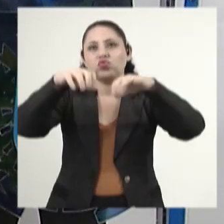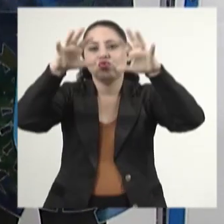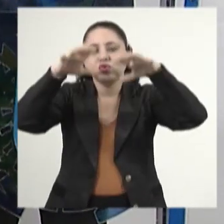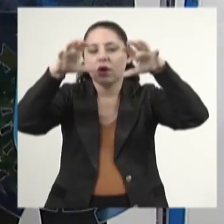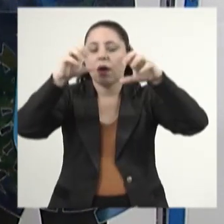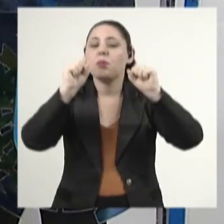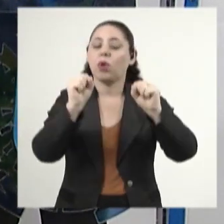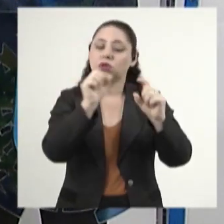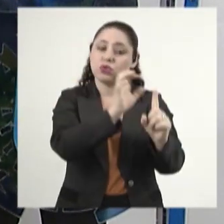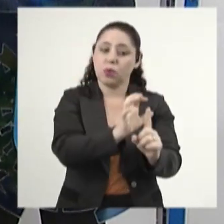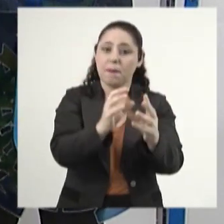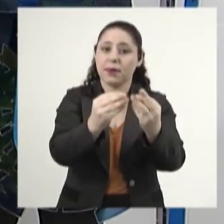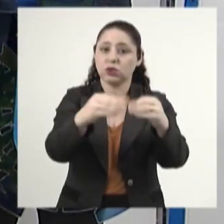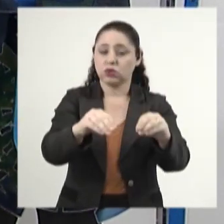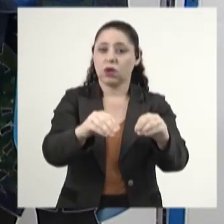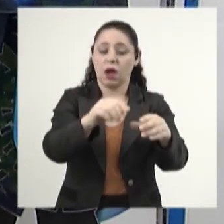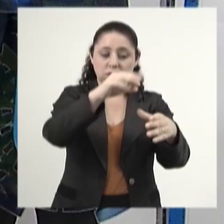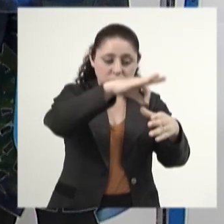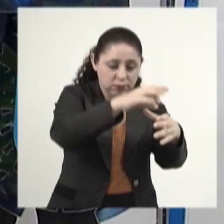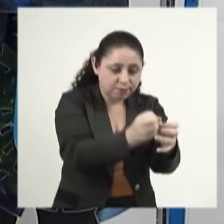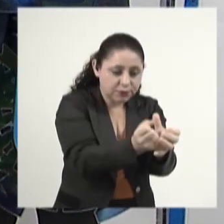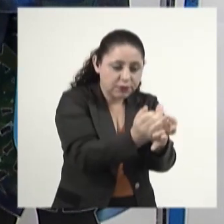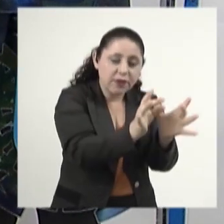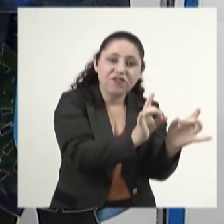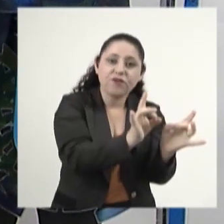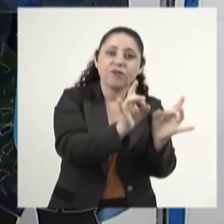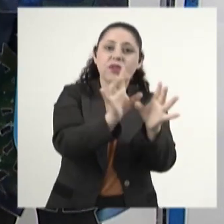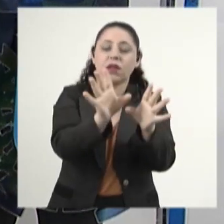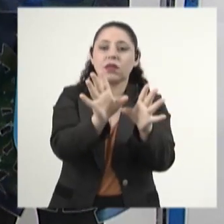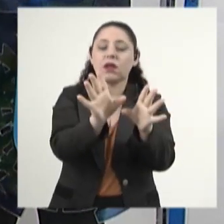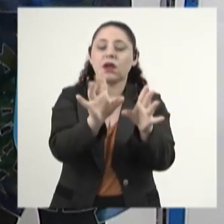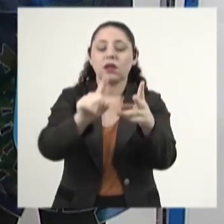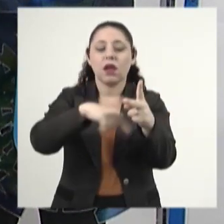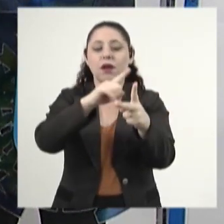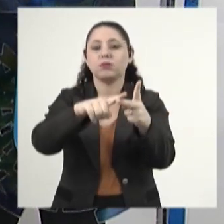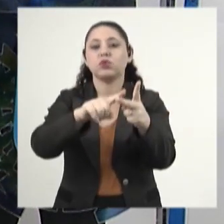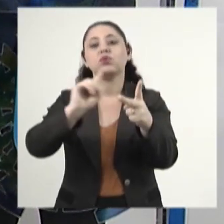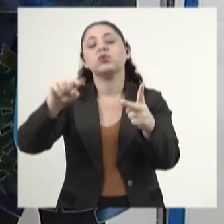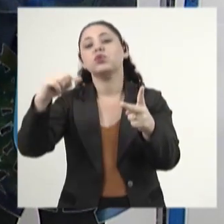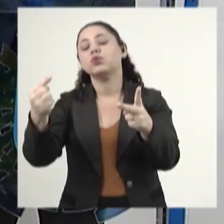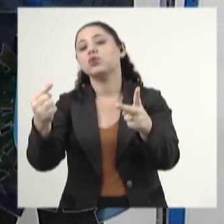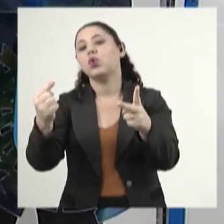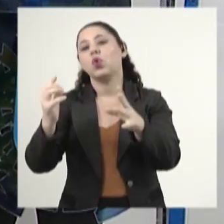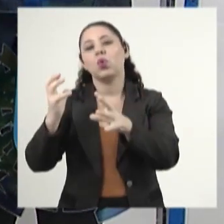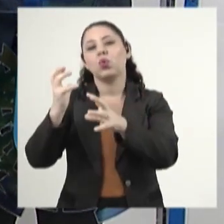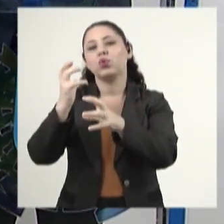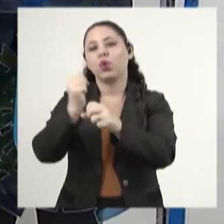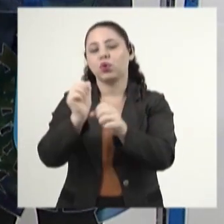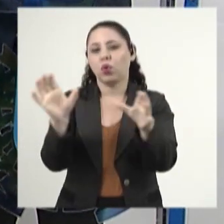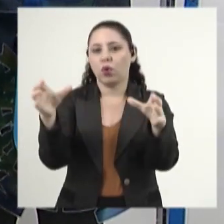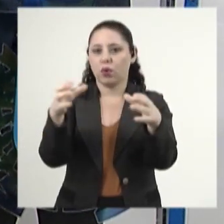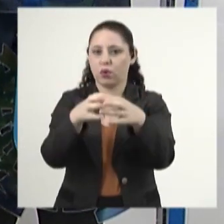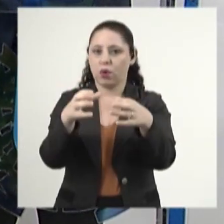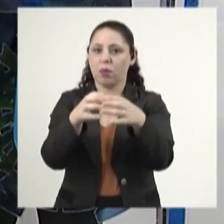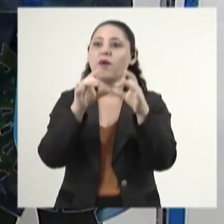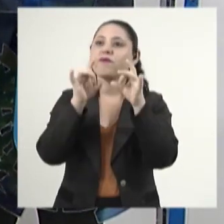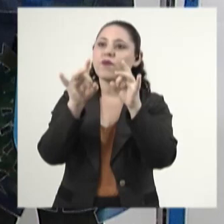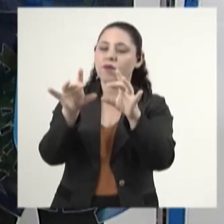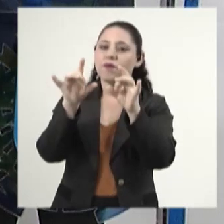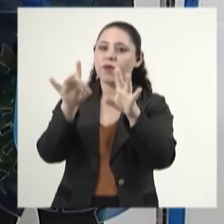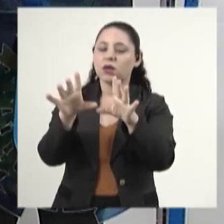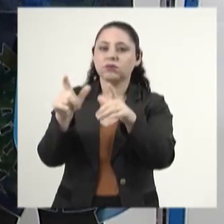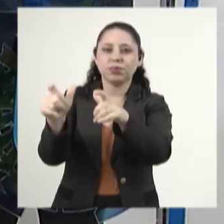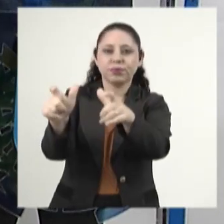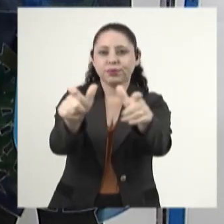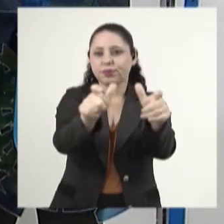impactar inicialmente a produção do campo sul-mato-grossense e, no segundo momento, todo um setor, toda uma cadeia produtiva, e todos